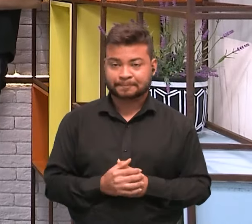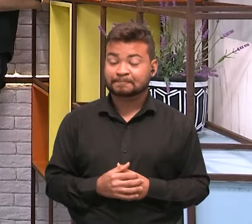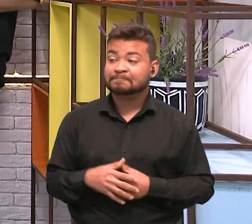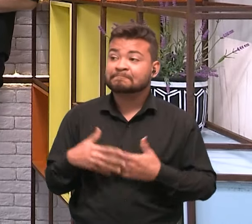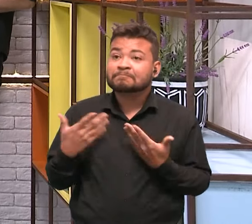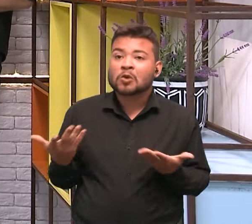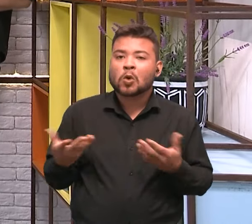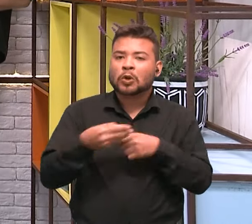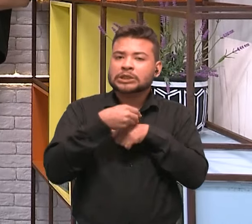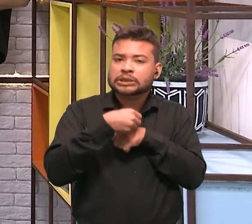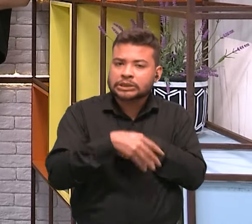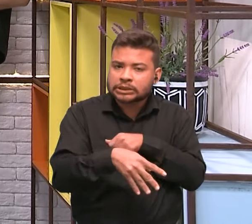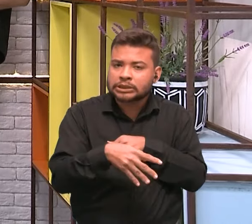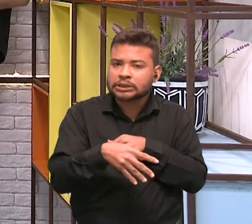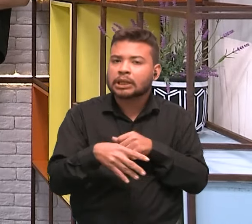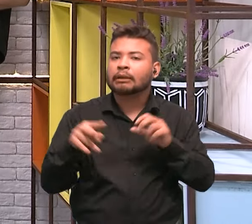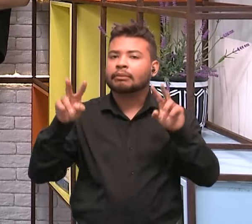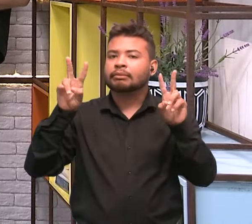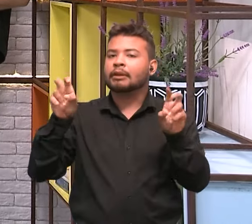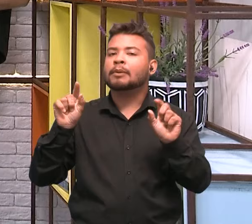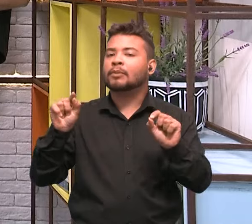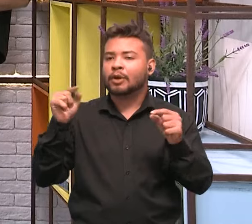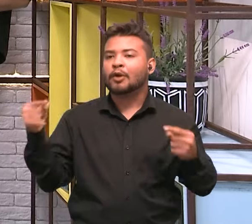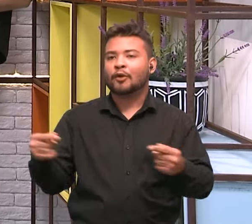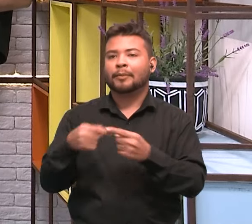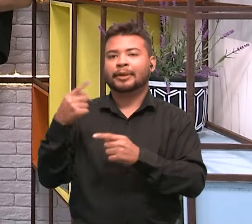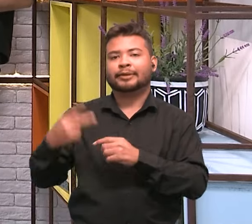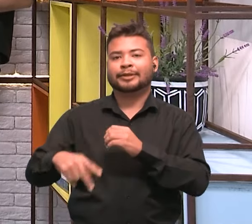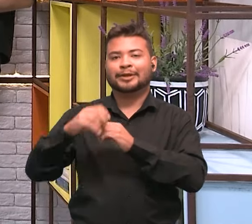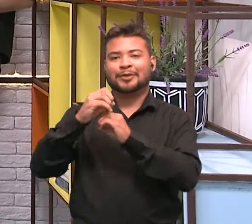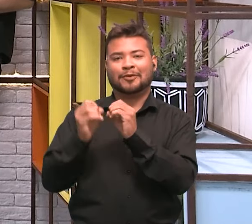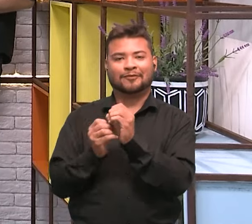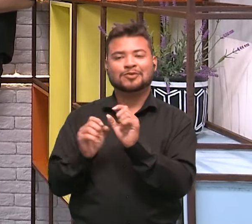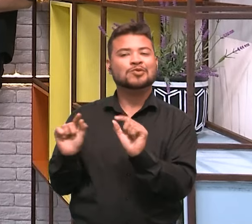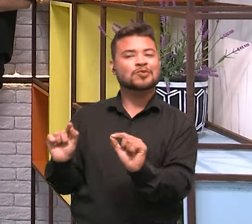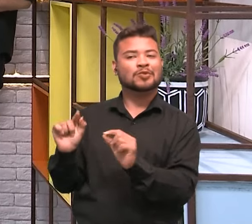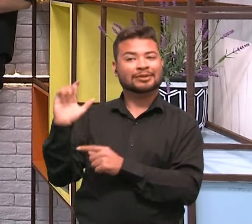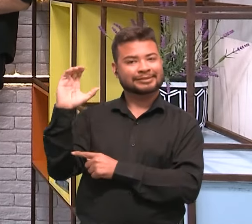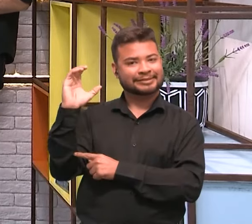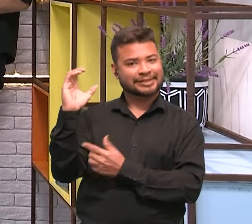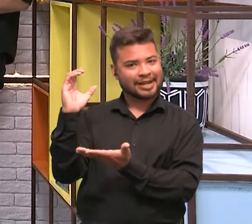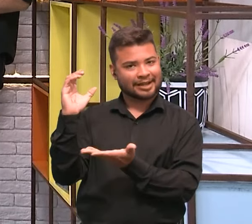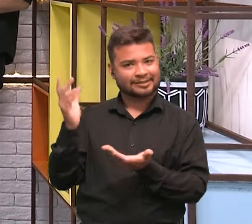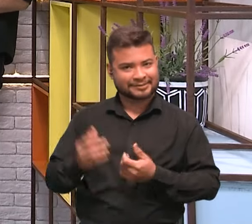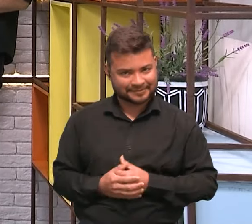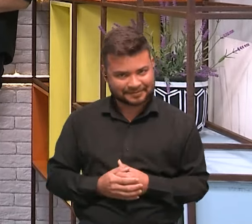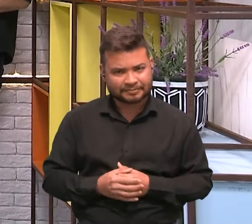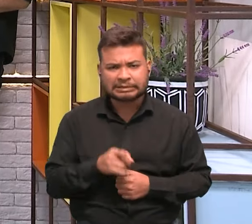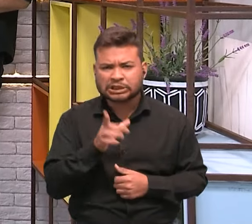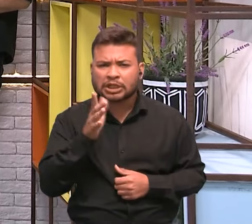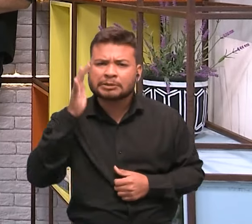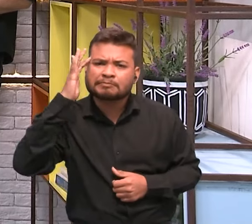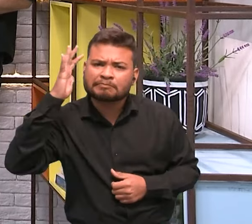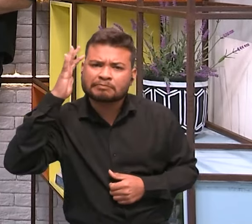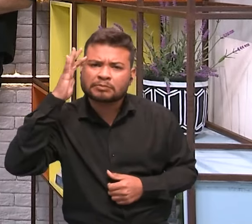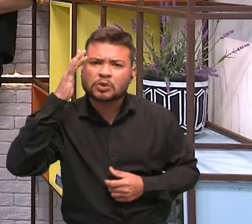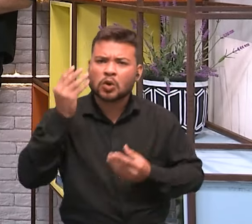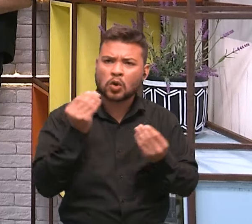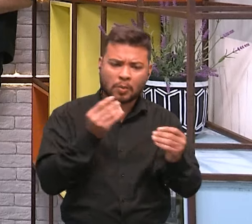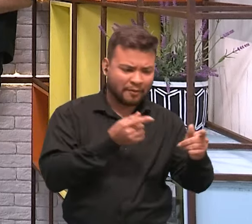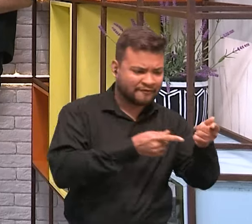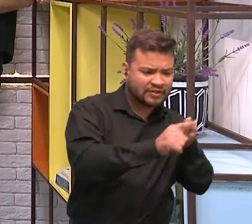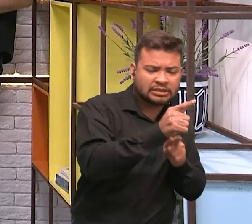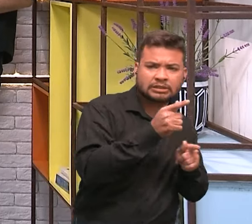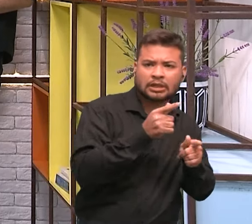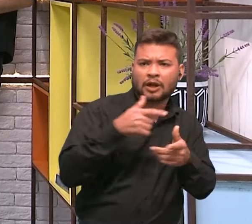de hoje tem tudo a ver com o que a Universidade produz. Que bacana. Ciência. Você já se perguntou sobre a relação de física com